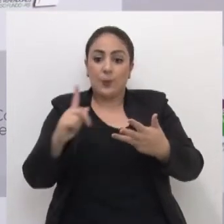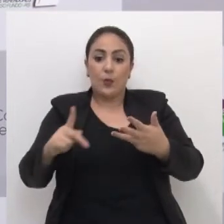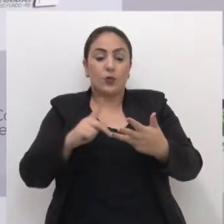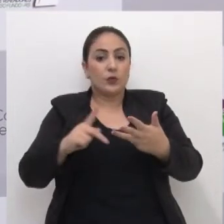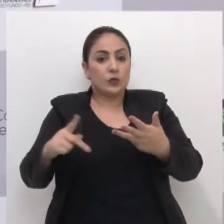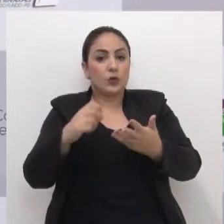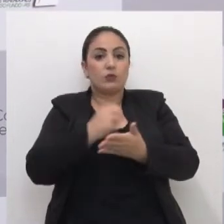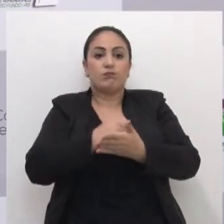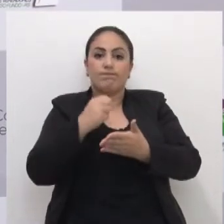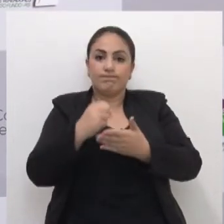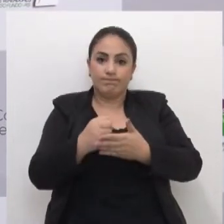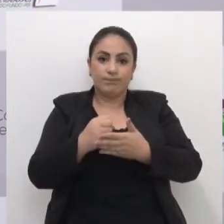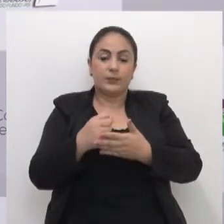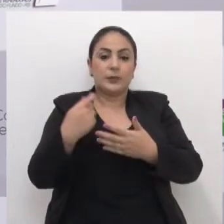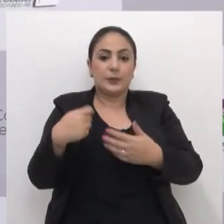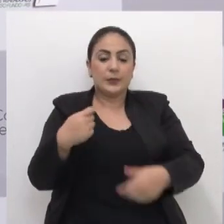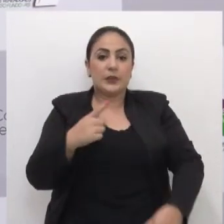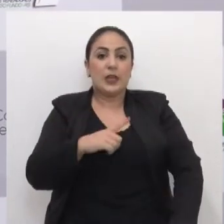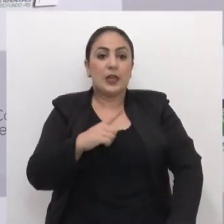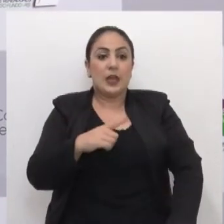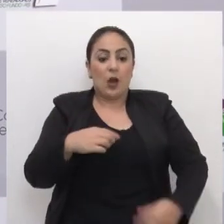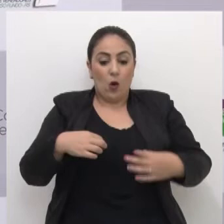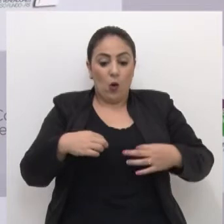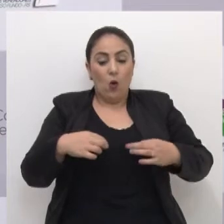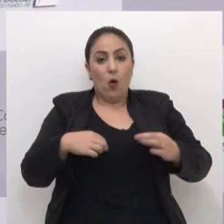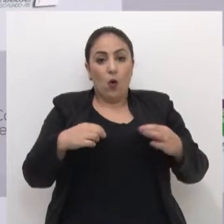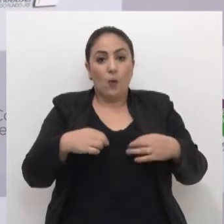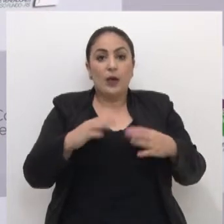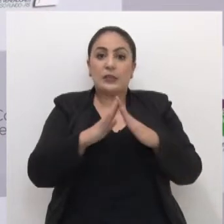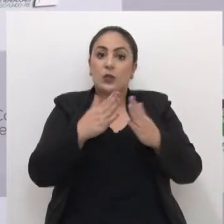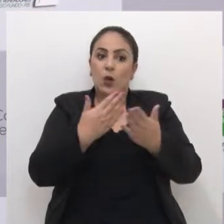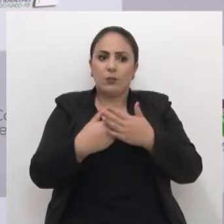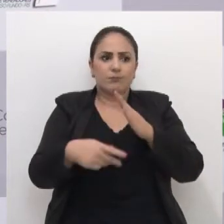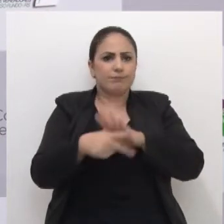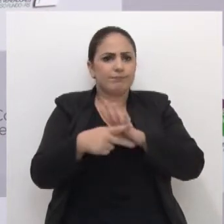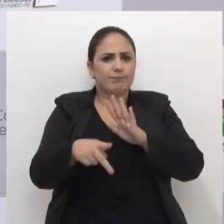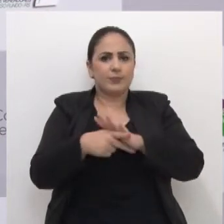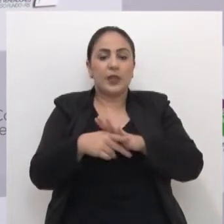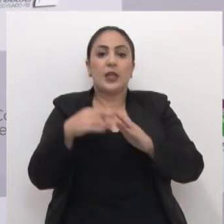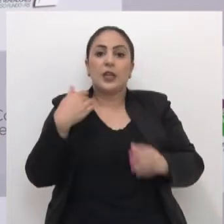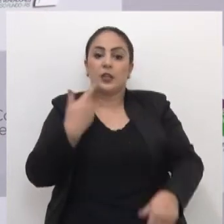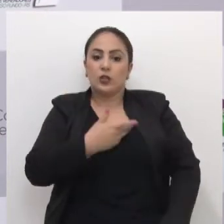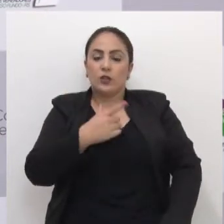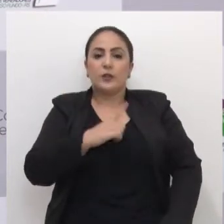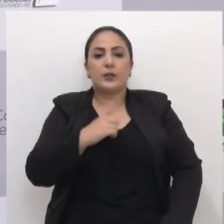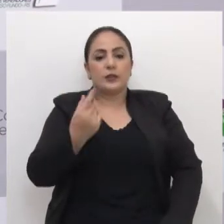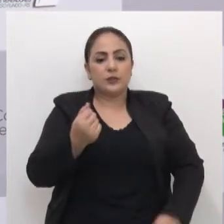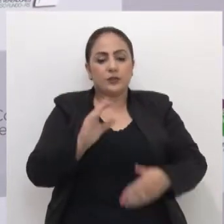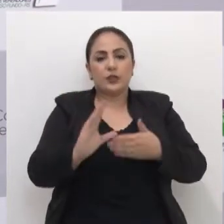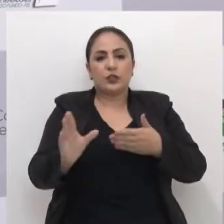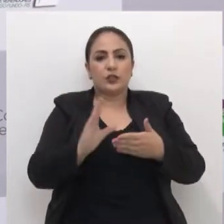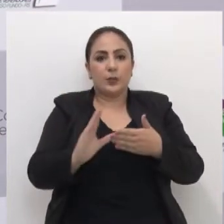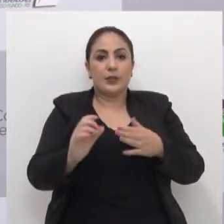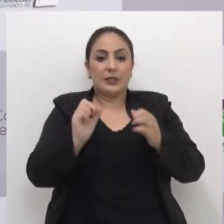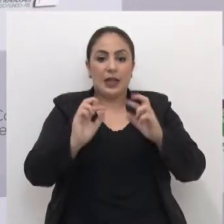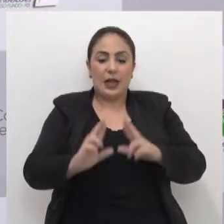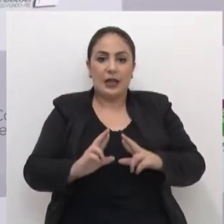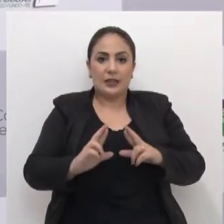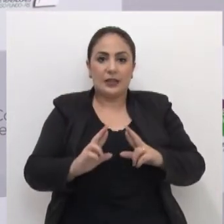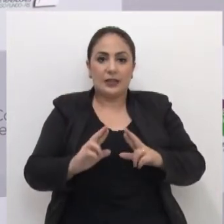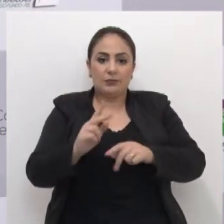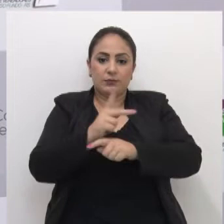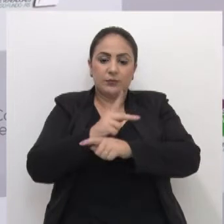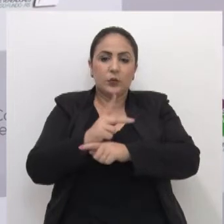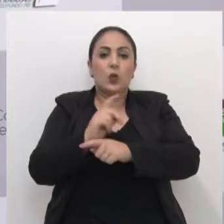professores sendo contratados, temos o uniforme escolar e, agora, então, vamos ter um grande investimento na área do vídeo